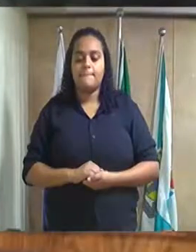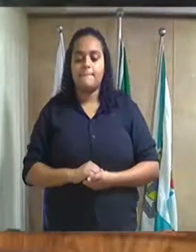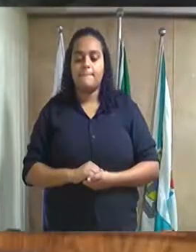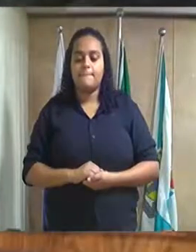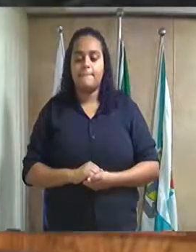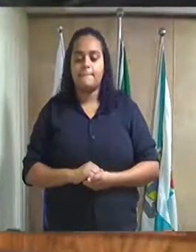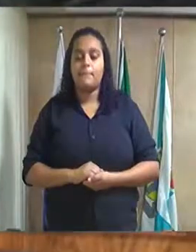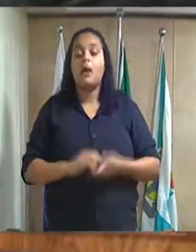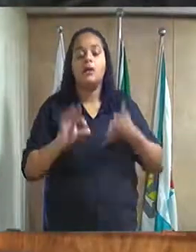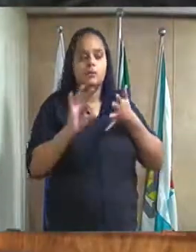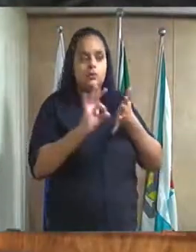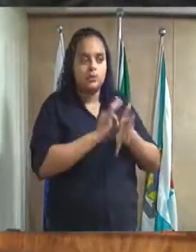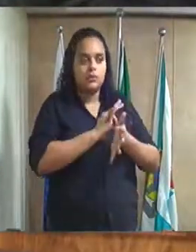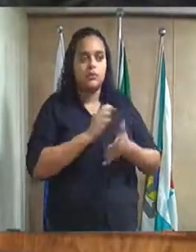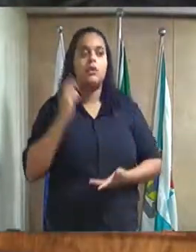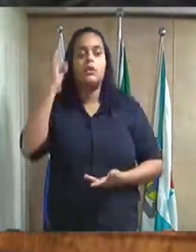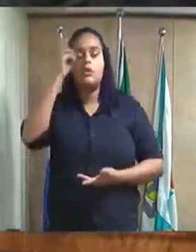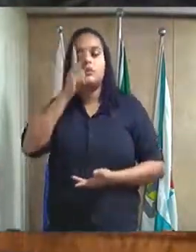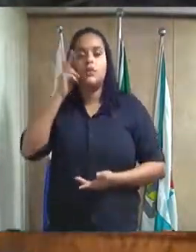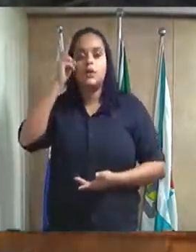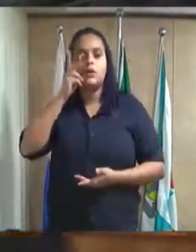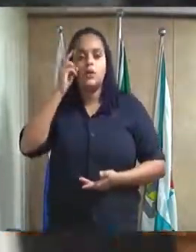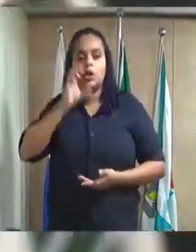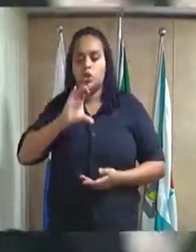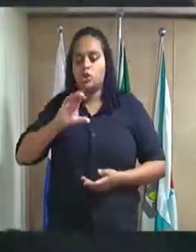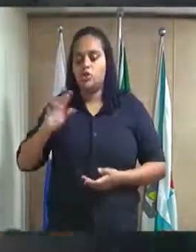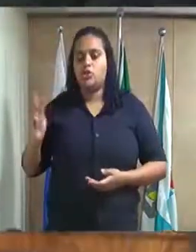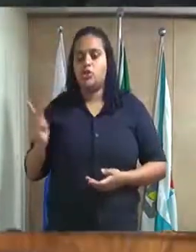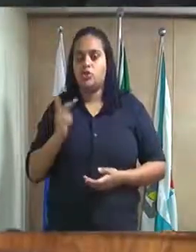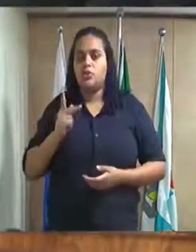por ordem de inscrição vereador Chiquinho Grandão